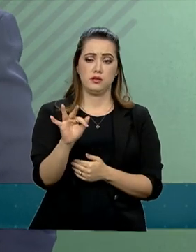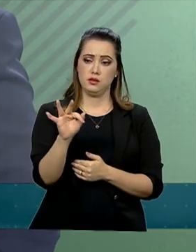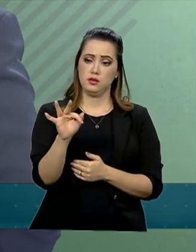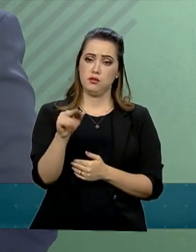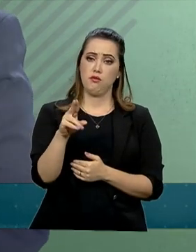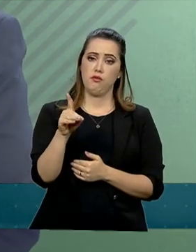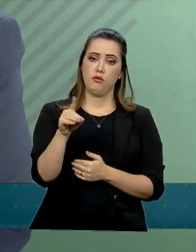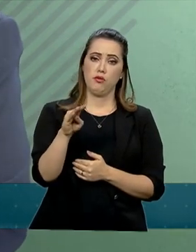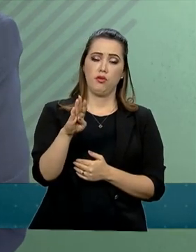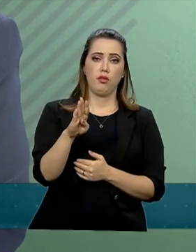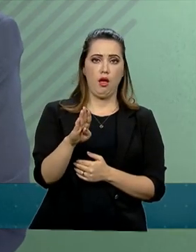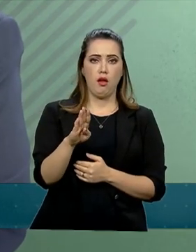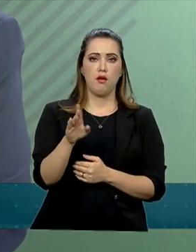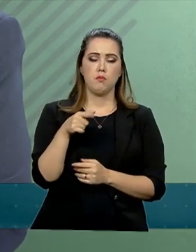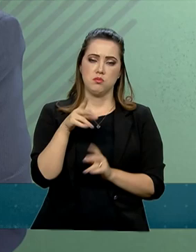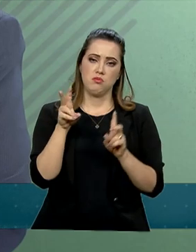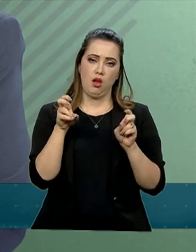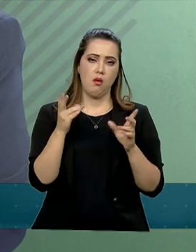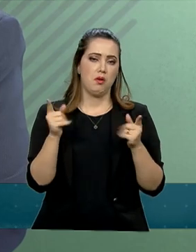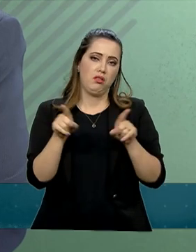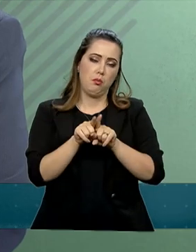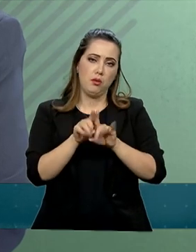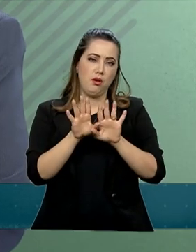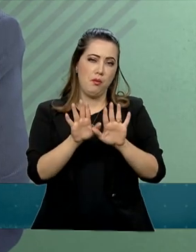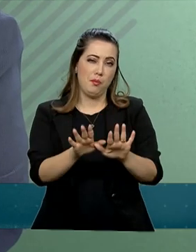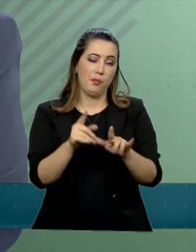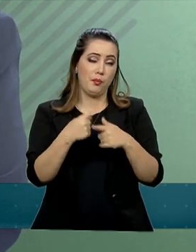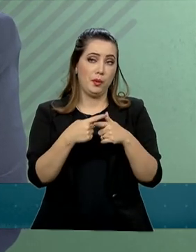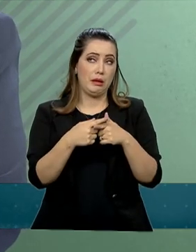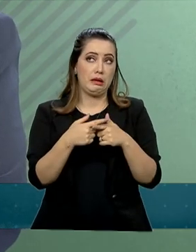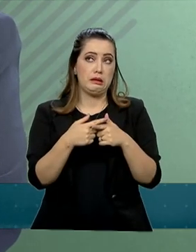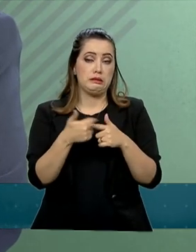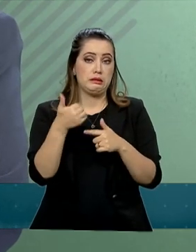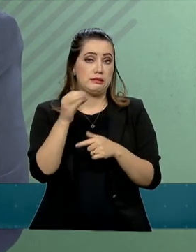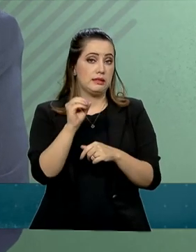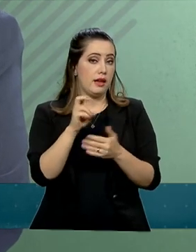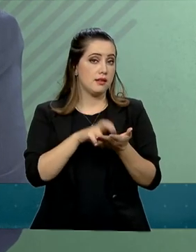foi tratado, porque foi a audiência das 10 horas.